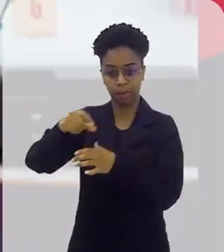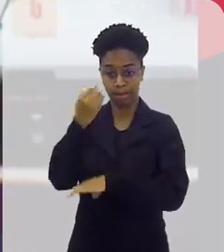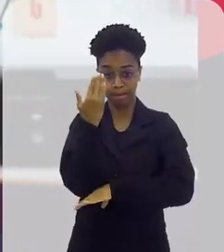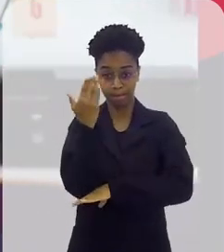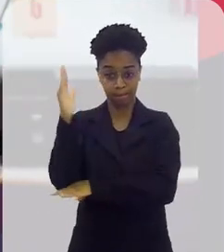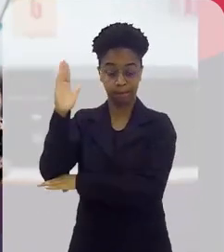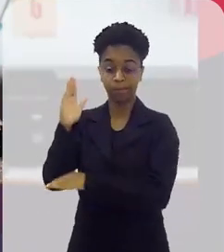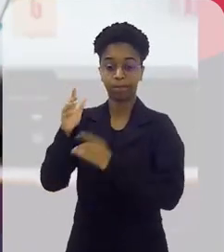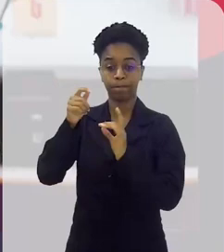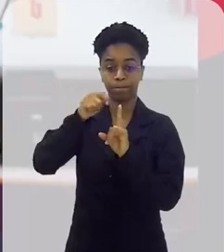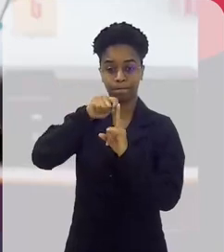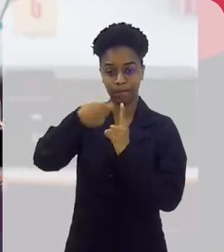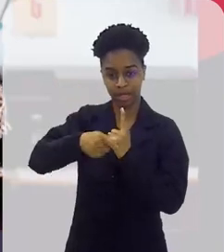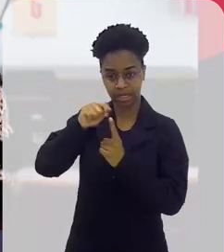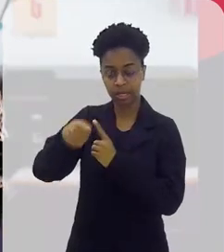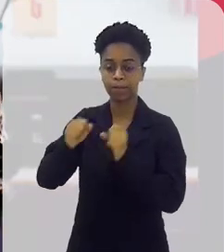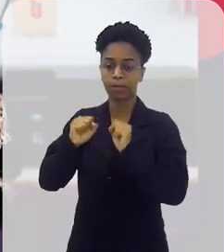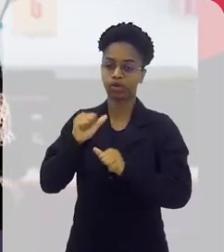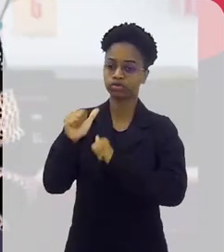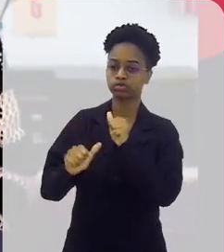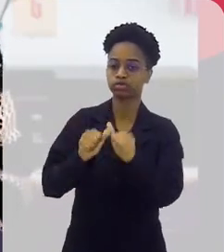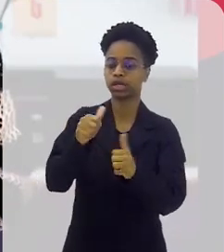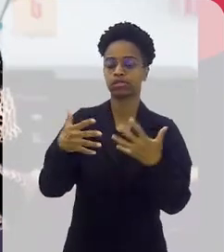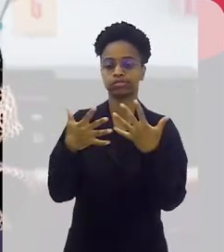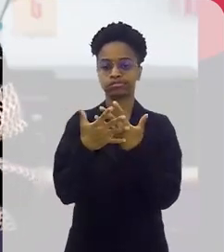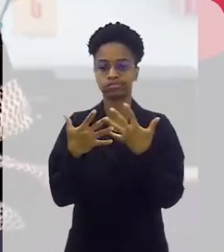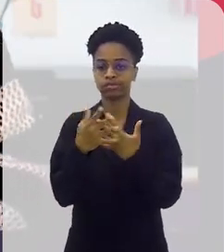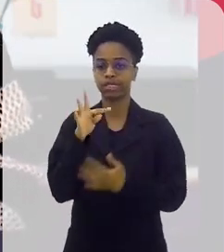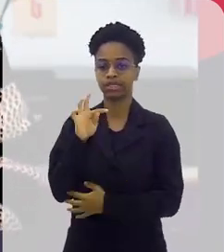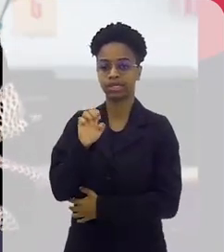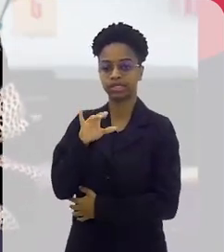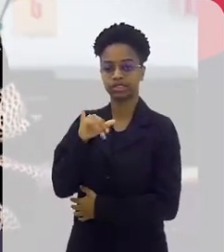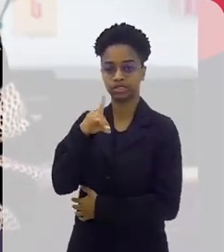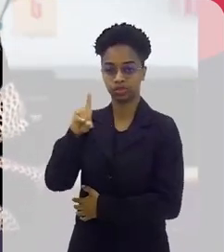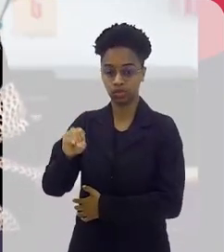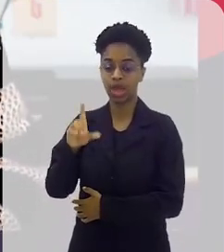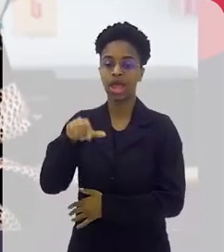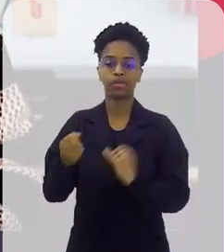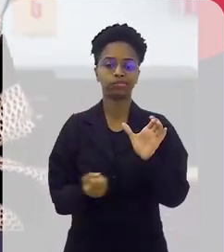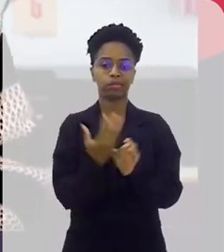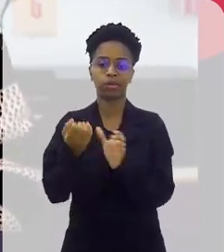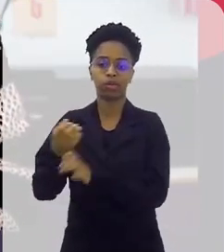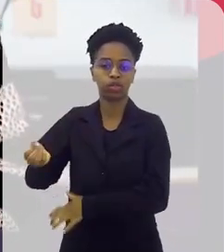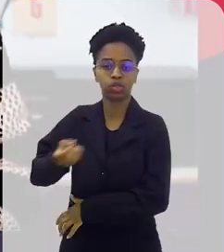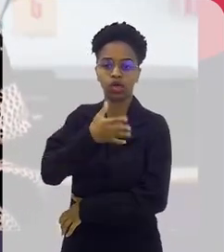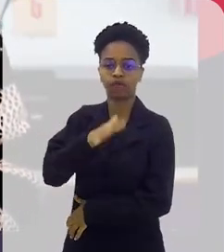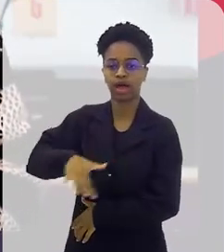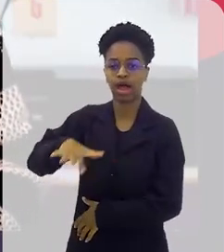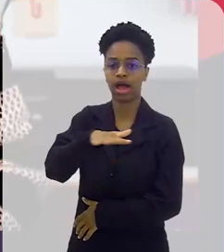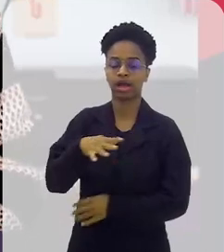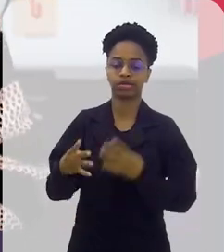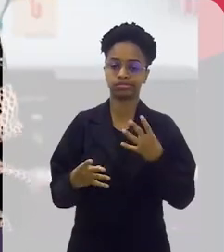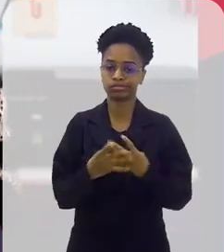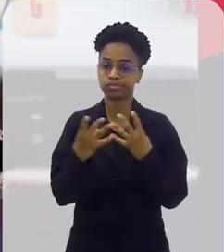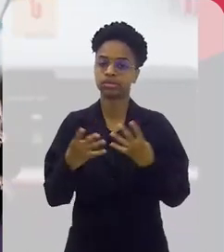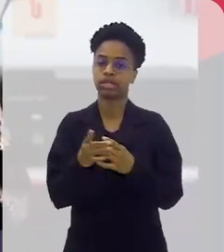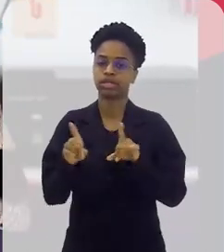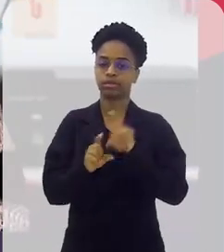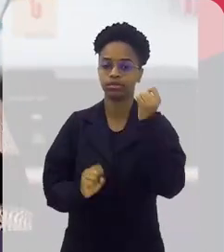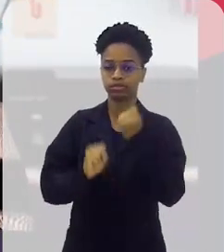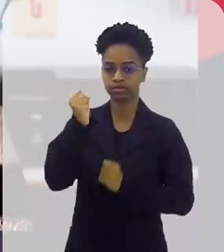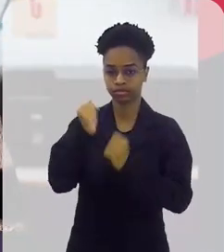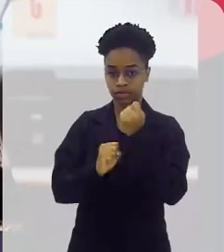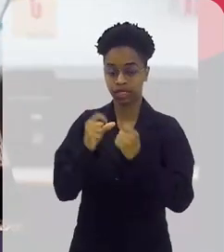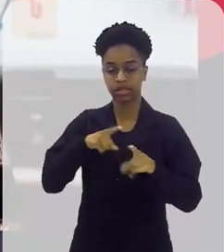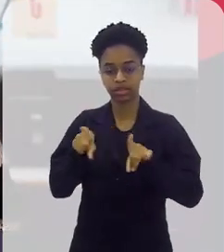em tecido. A criação é do Centro de Tecnologia da Indústria Química e Têxtil do Senai Cetiquet, em parceria